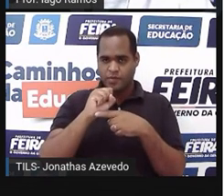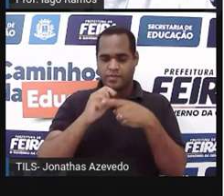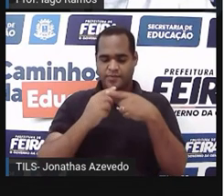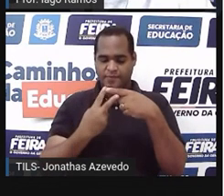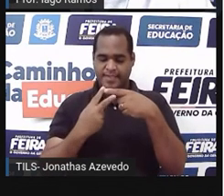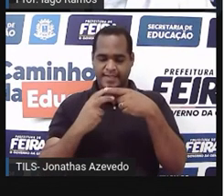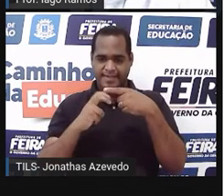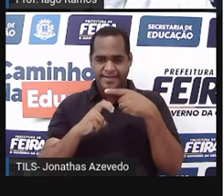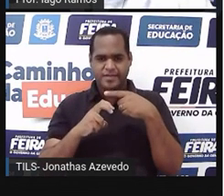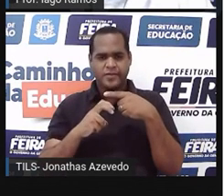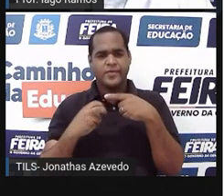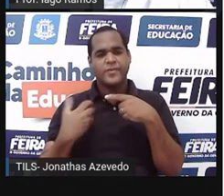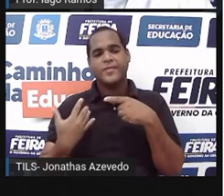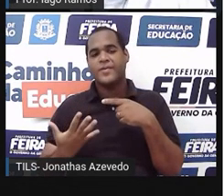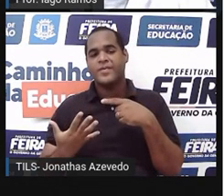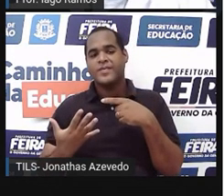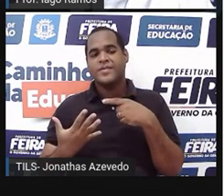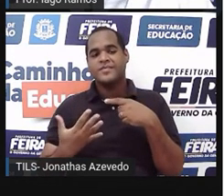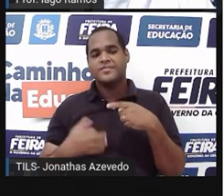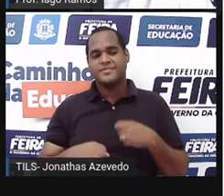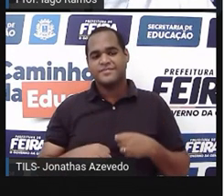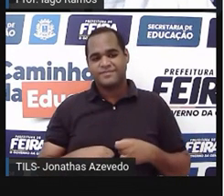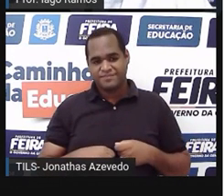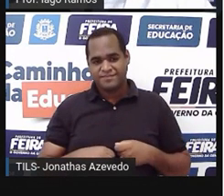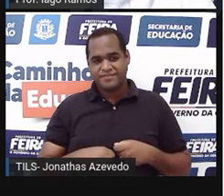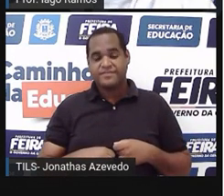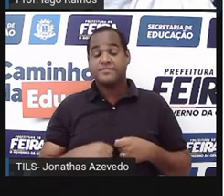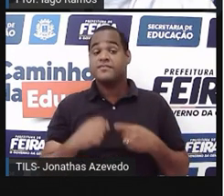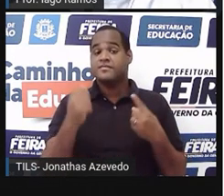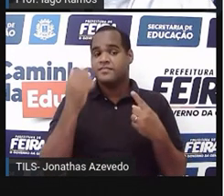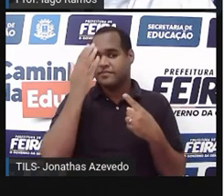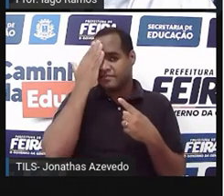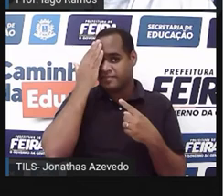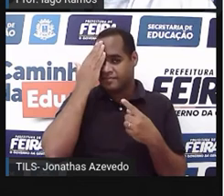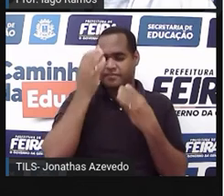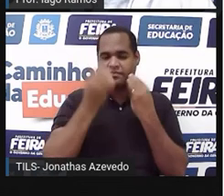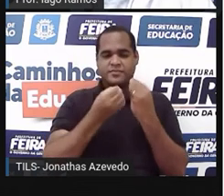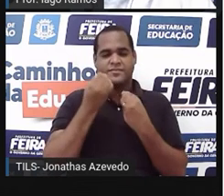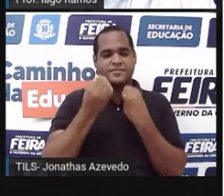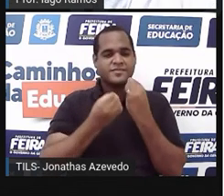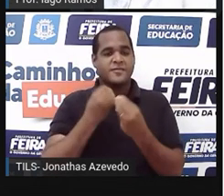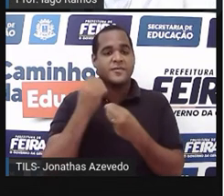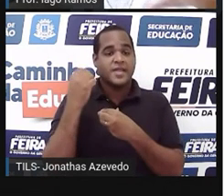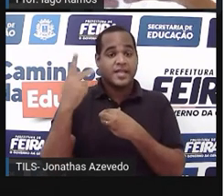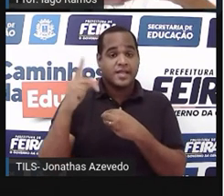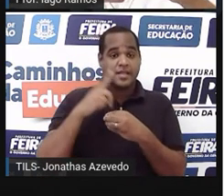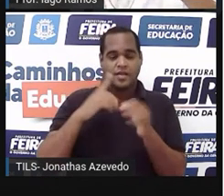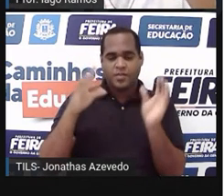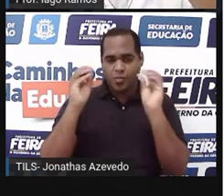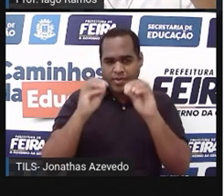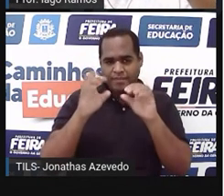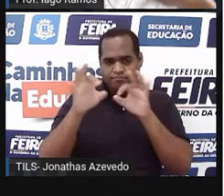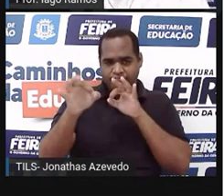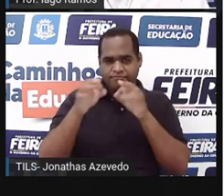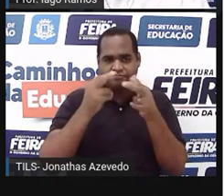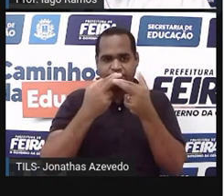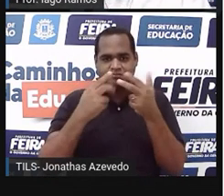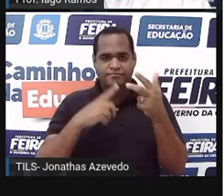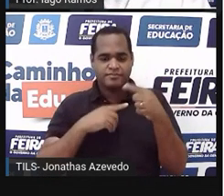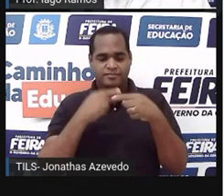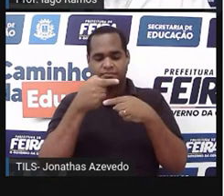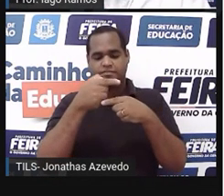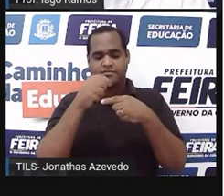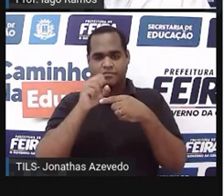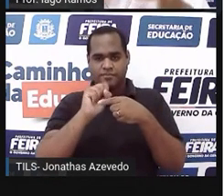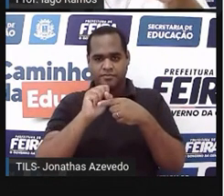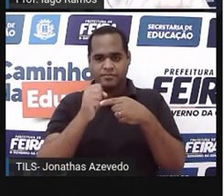7825 árvores? Então, como saber onde colocar essa fração na reta numérica?